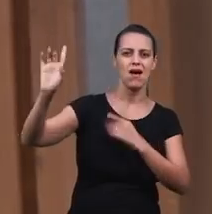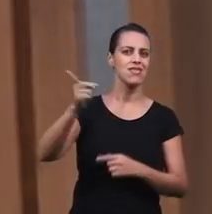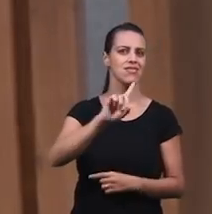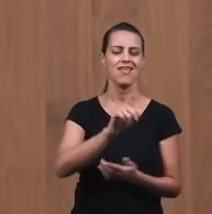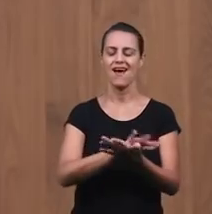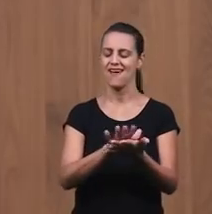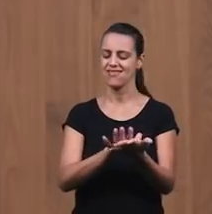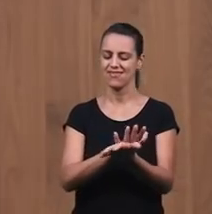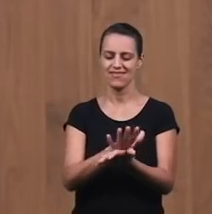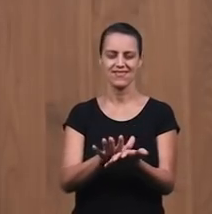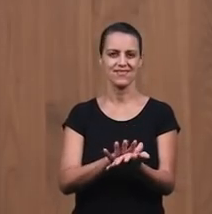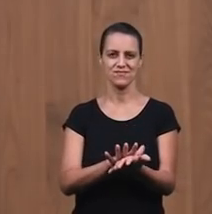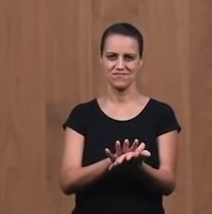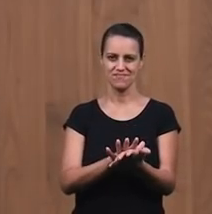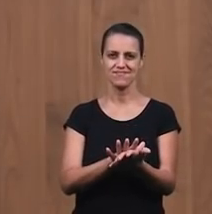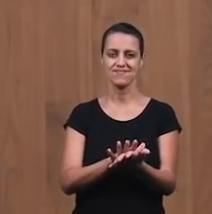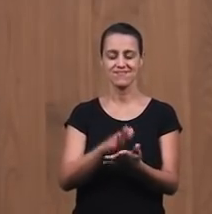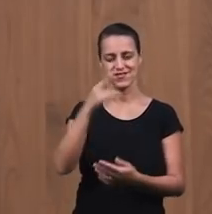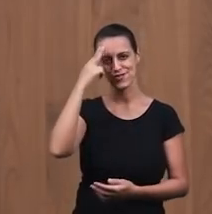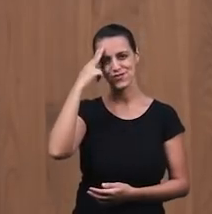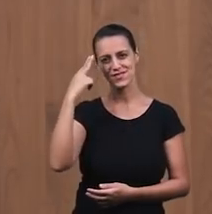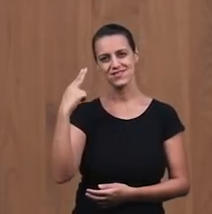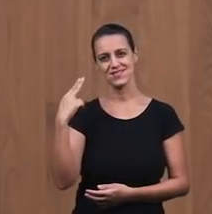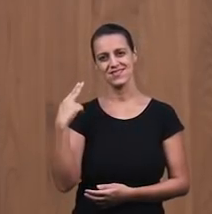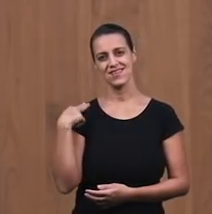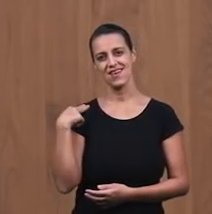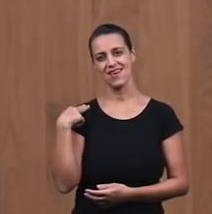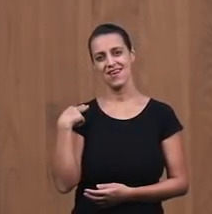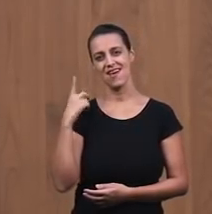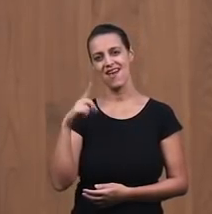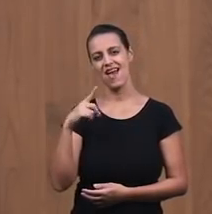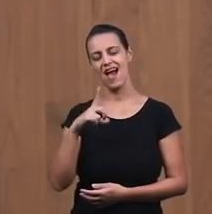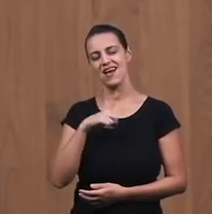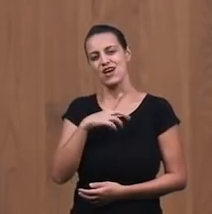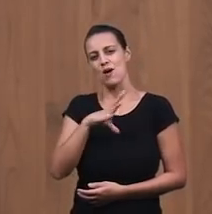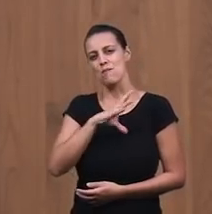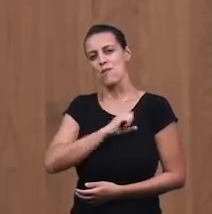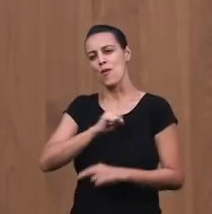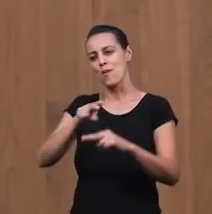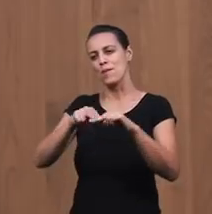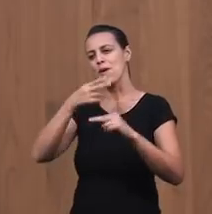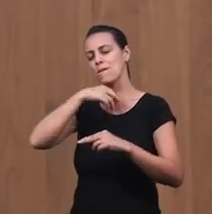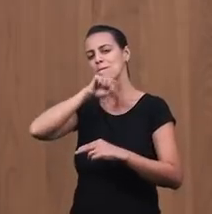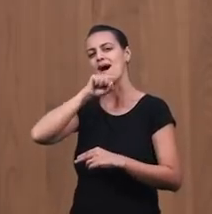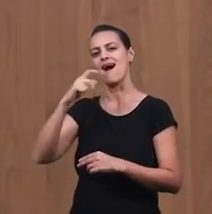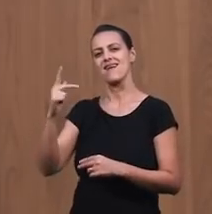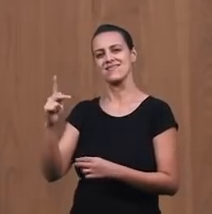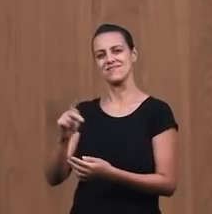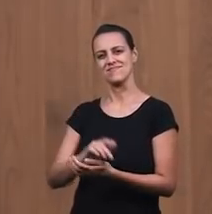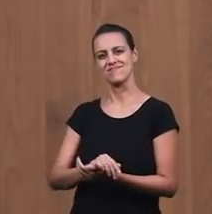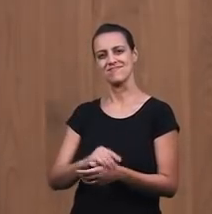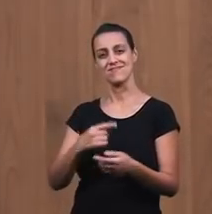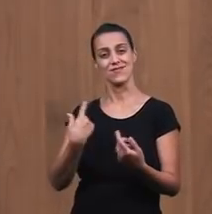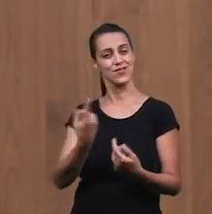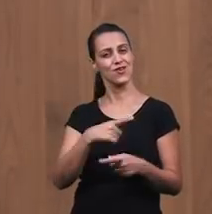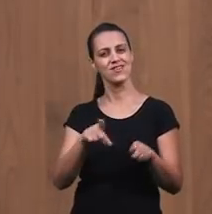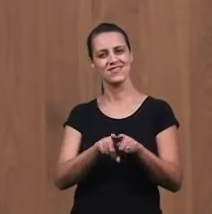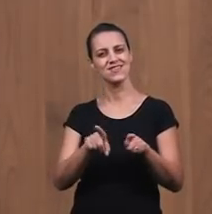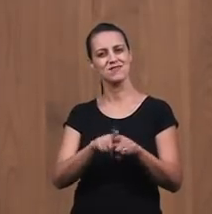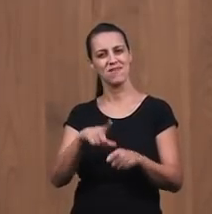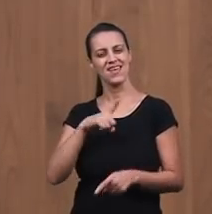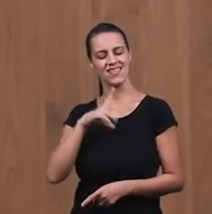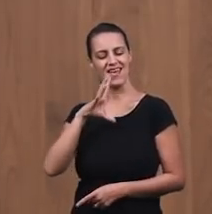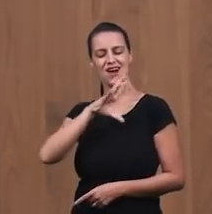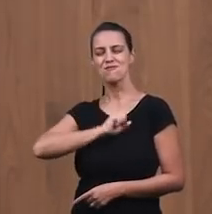José era amado por Jacó E nós também Somos amados Pelo nosso